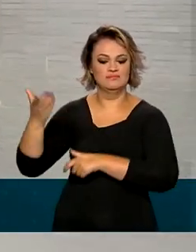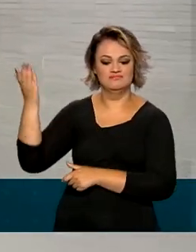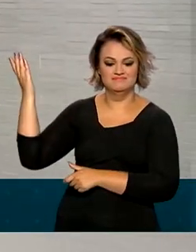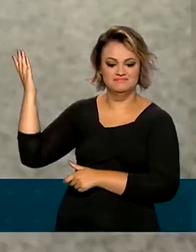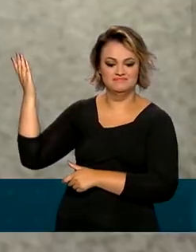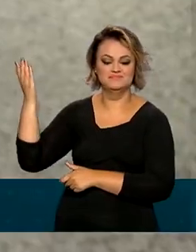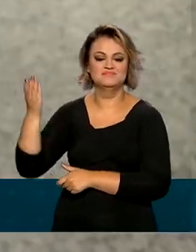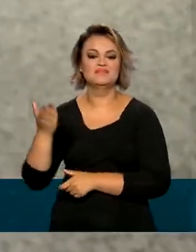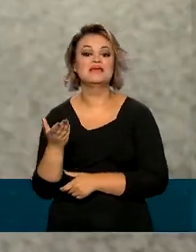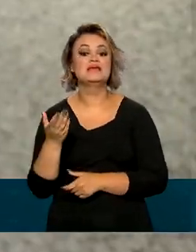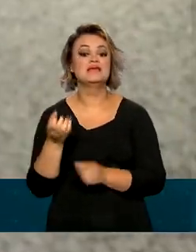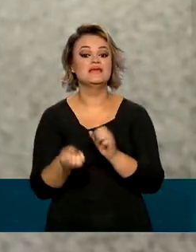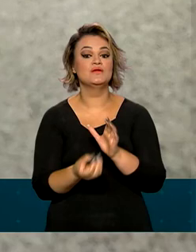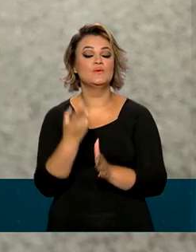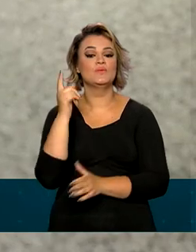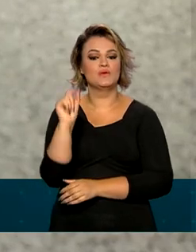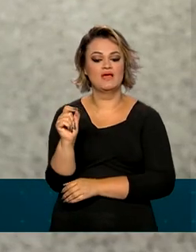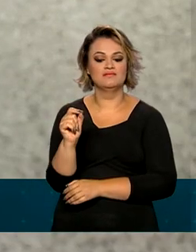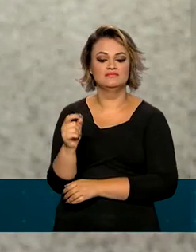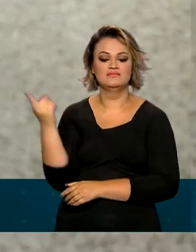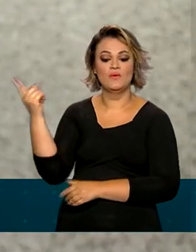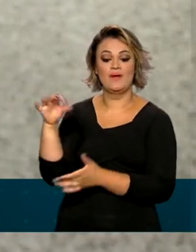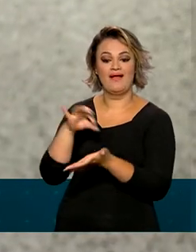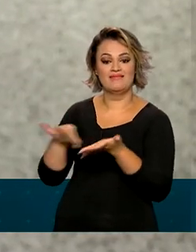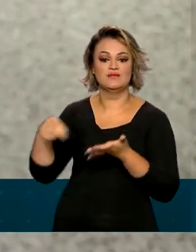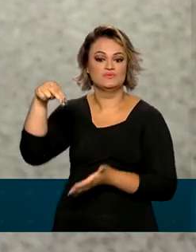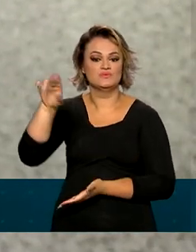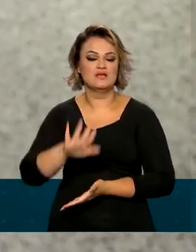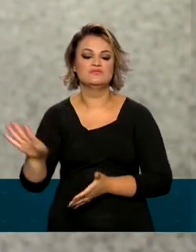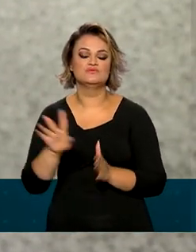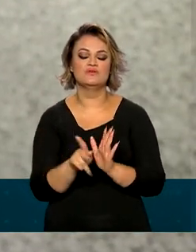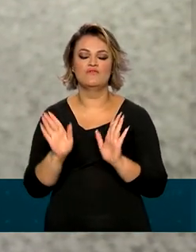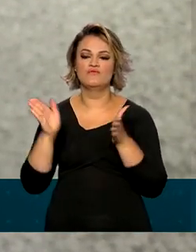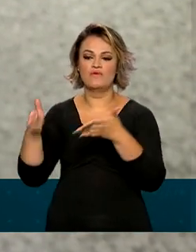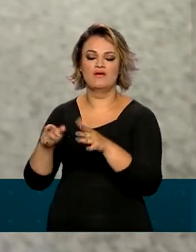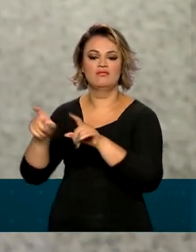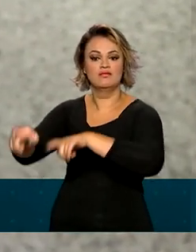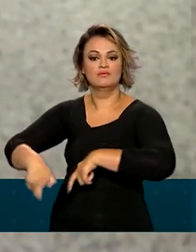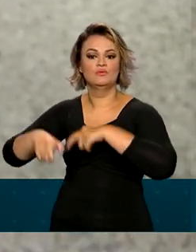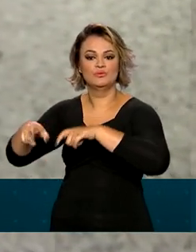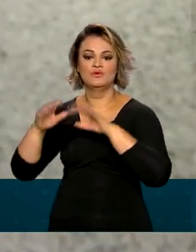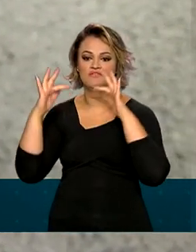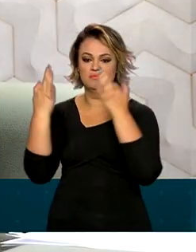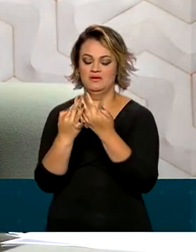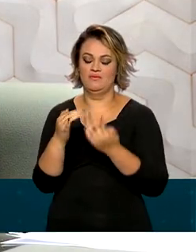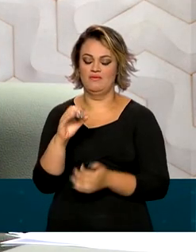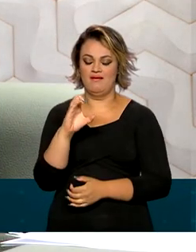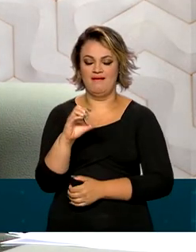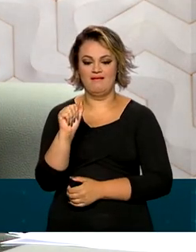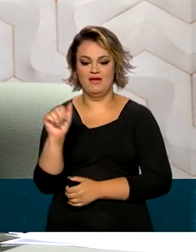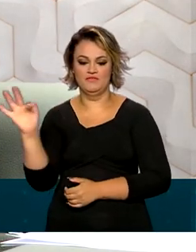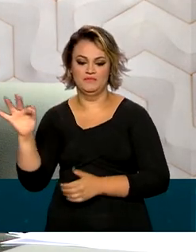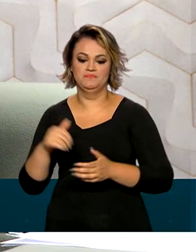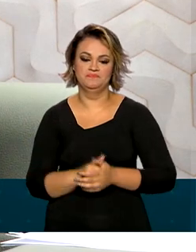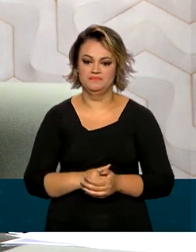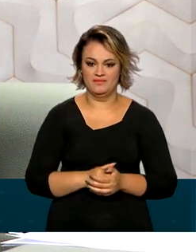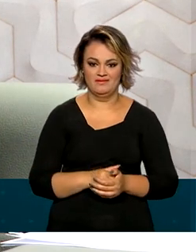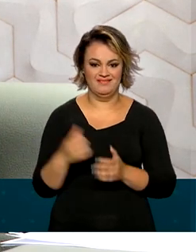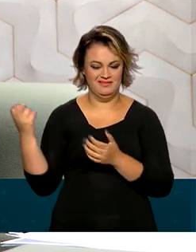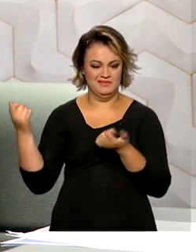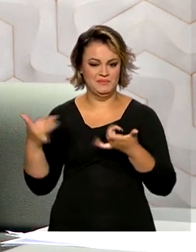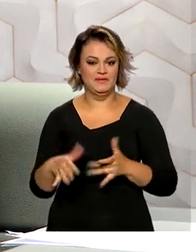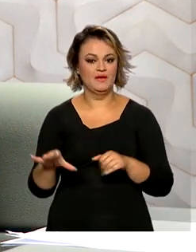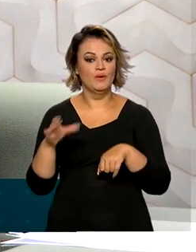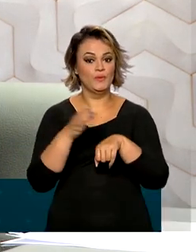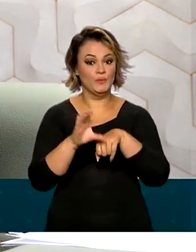e Abastecimento, está implementando o Cadastro Nacional da Agricultura Familiar, o CAF. Através dos cursos que estão sendo